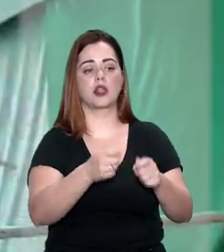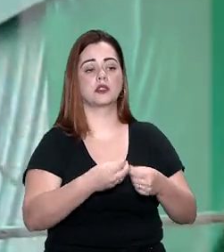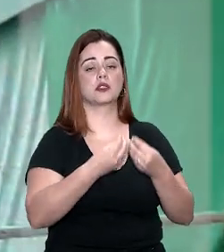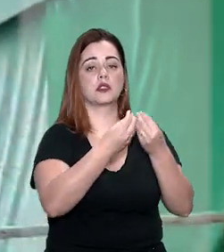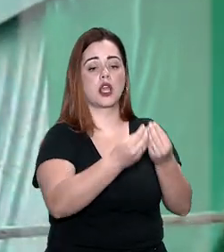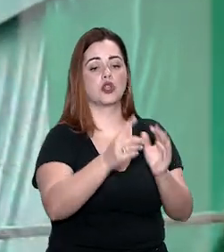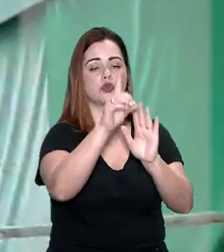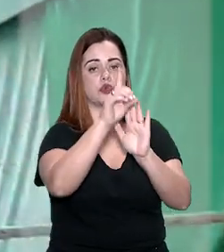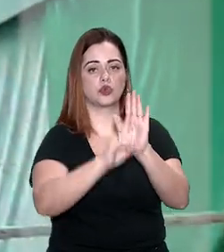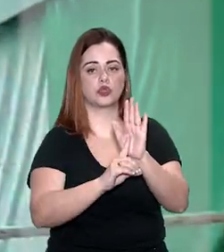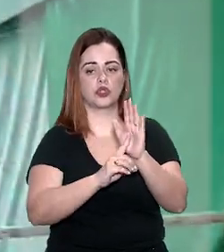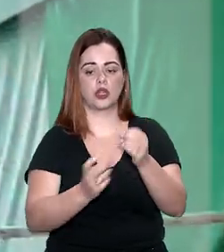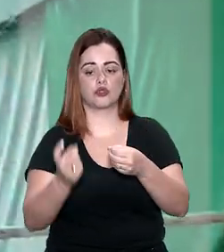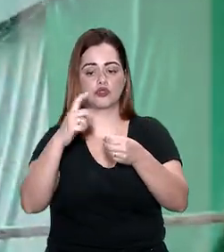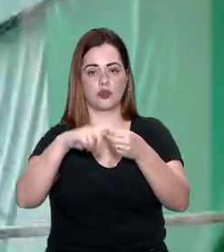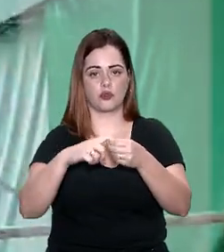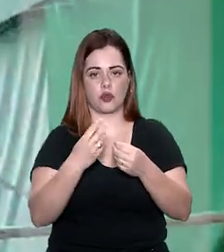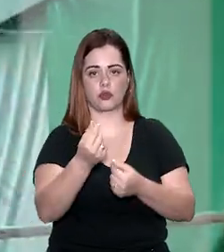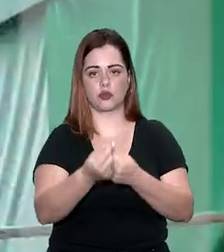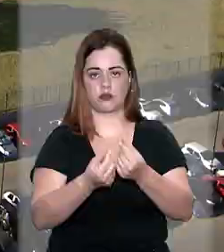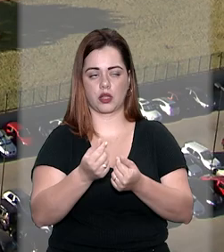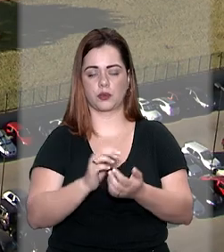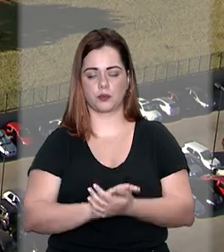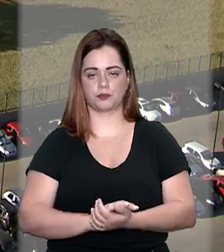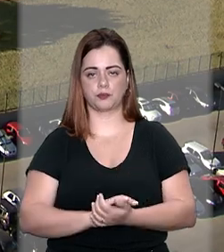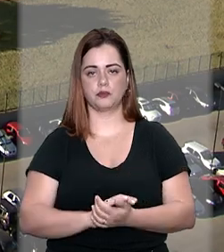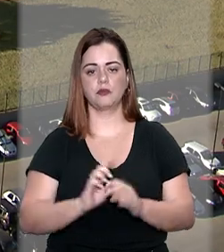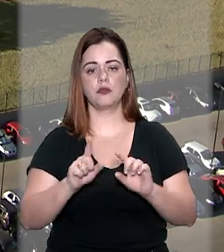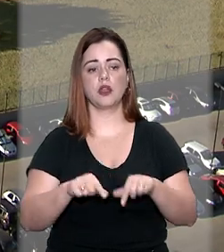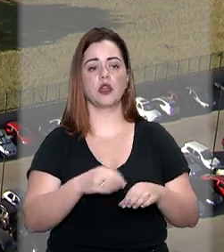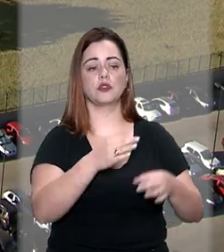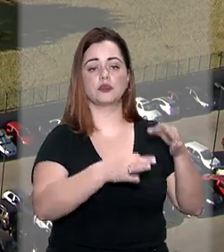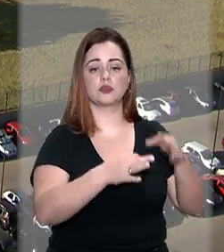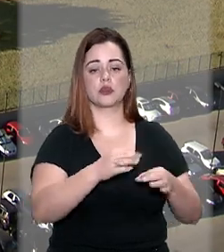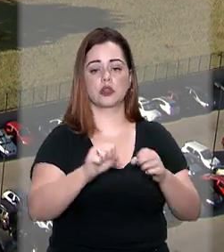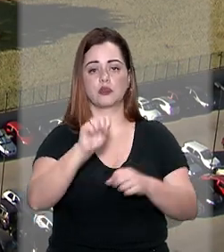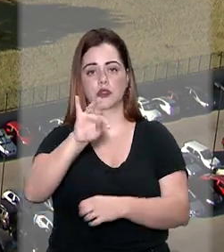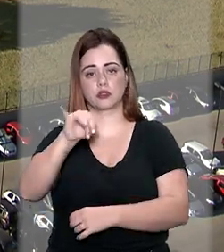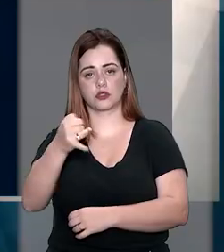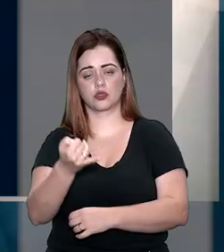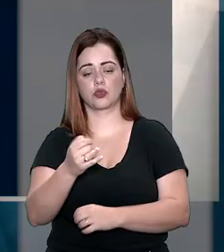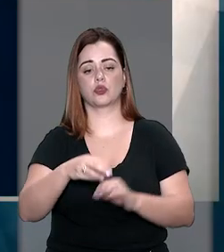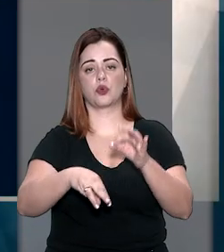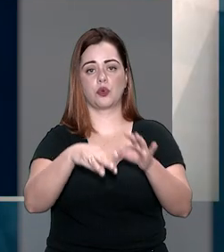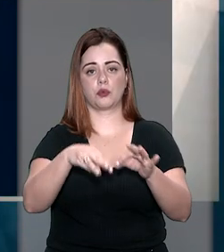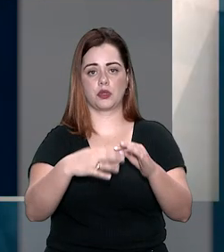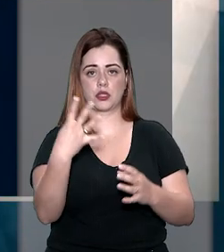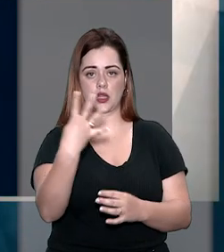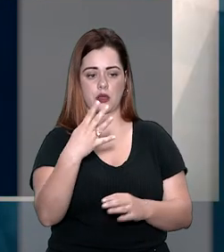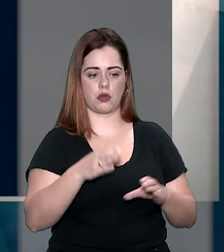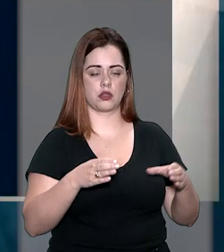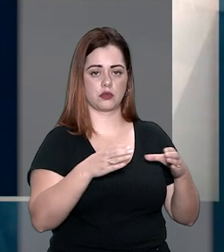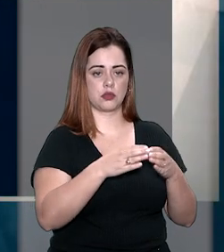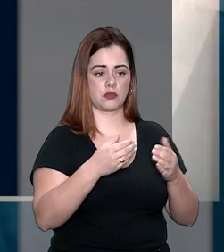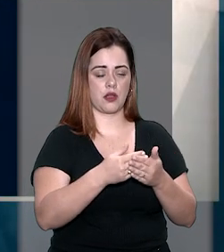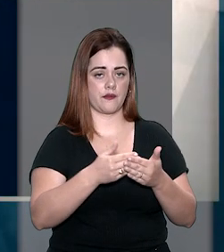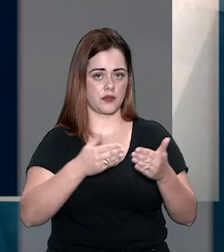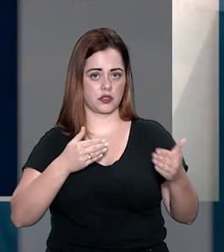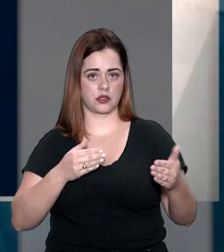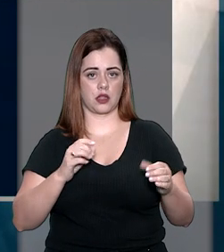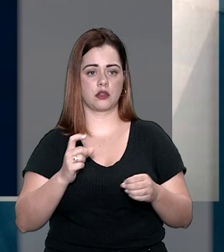dando ele o direito dessa restituição em dobro. Em um caso julgado pelo STJ, os ministros da quarta turma